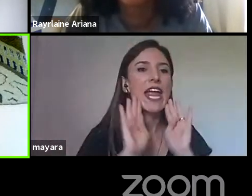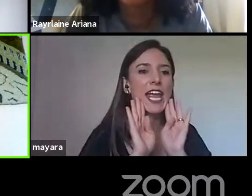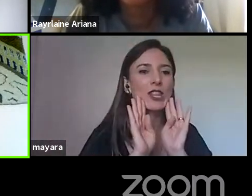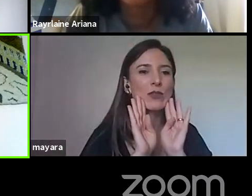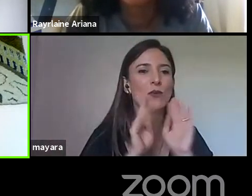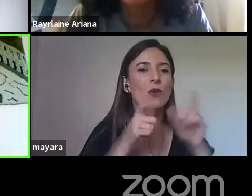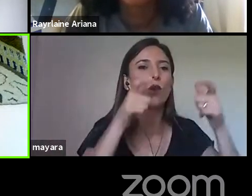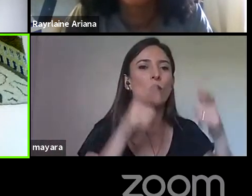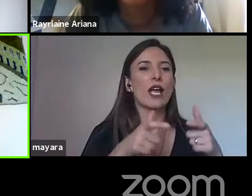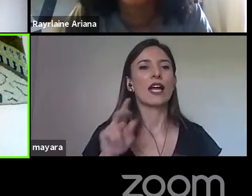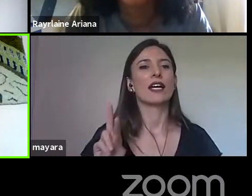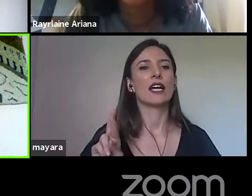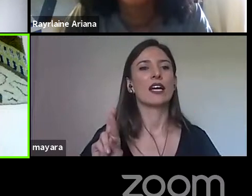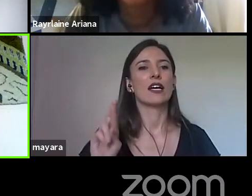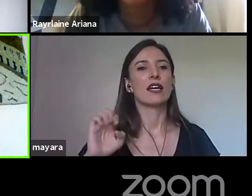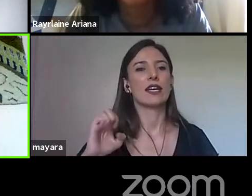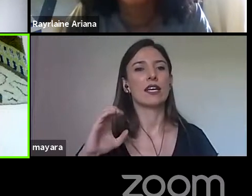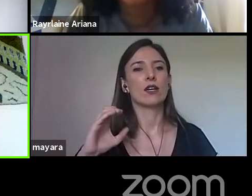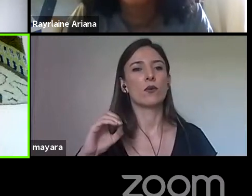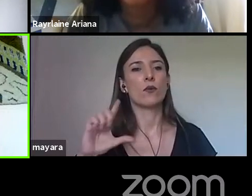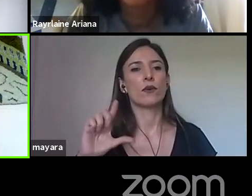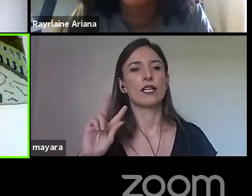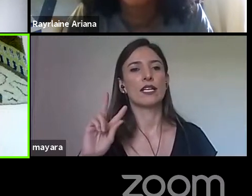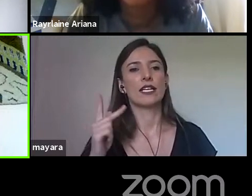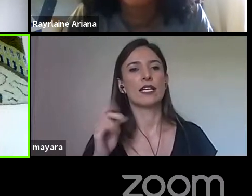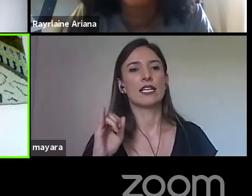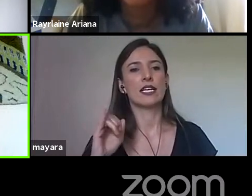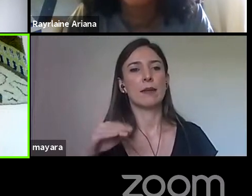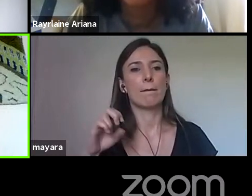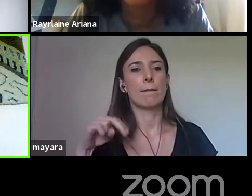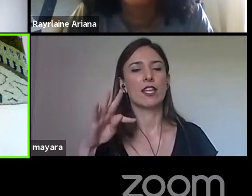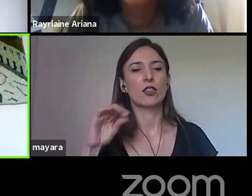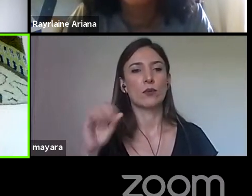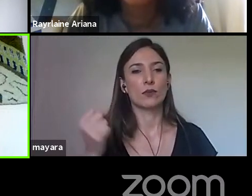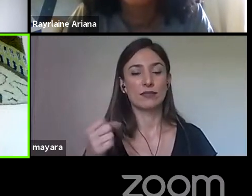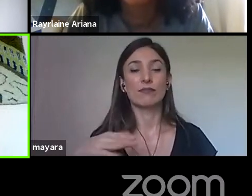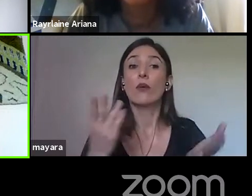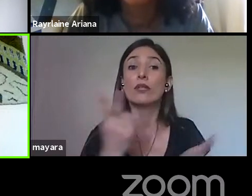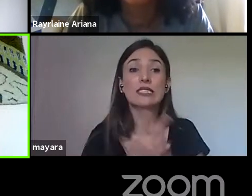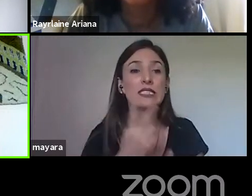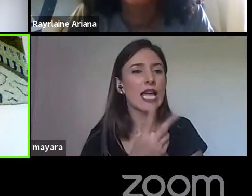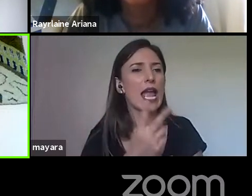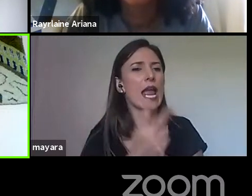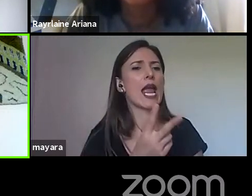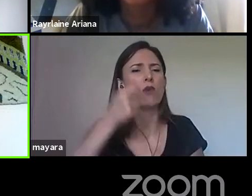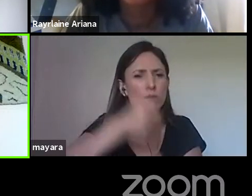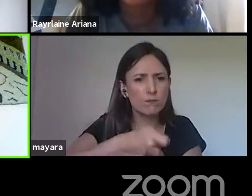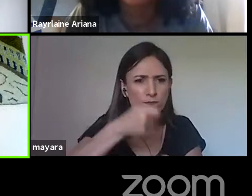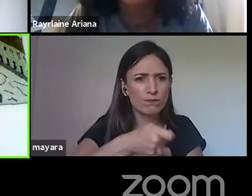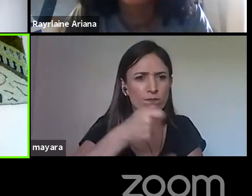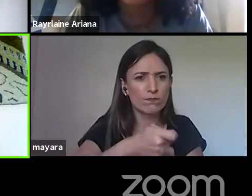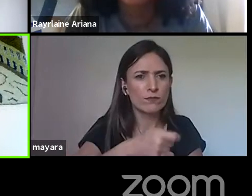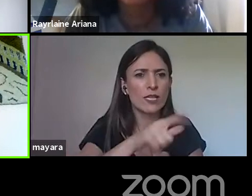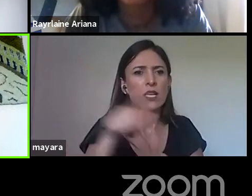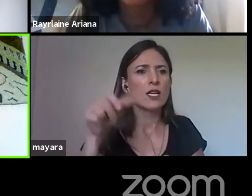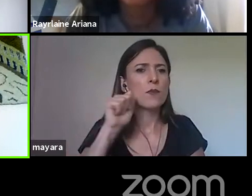a leitura é algo muito mais fundamental, principalmente para a participação dos ofícios